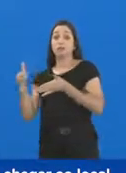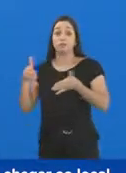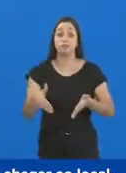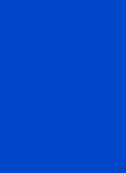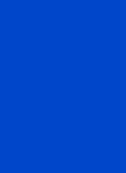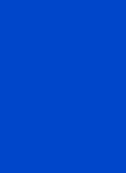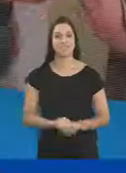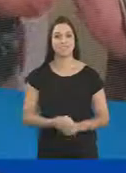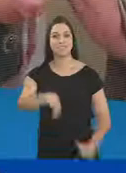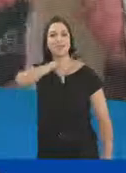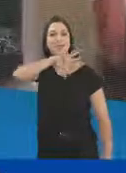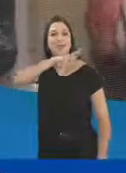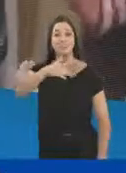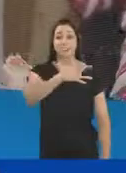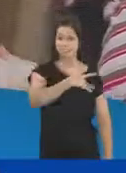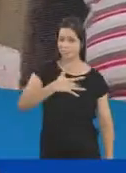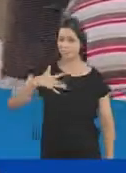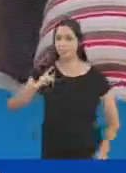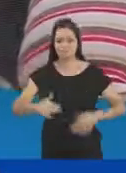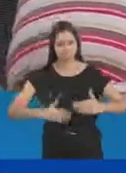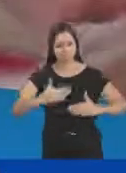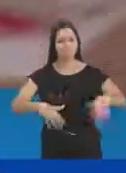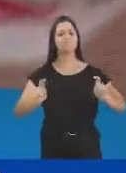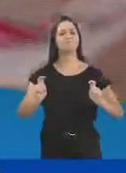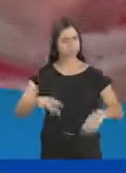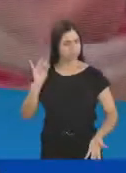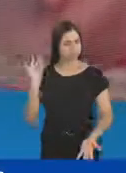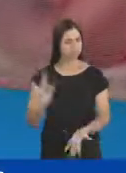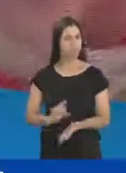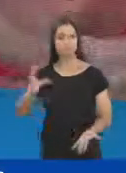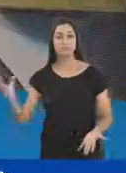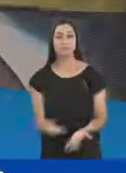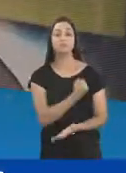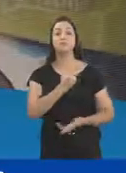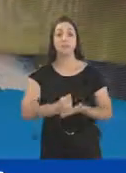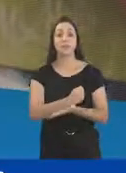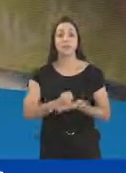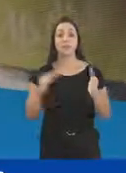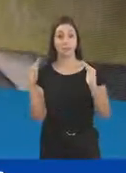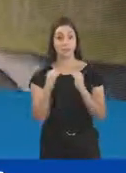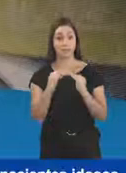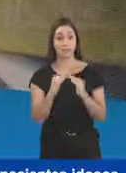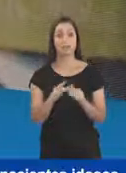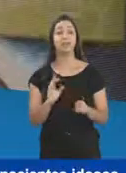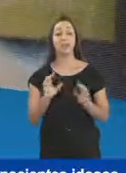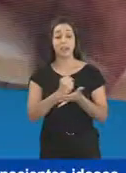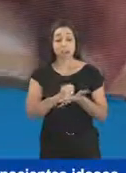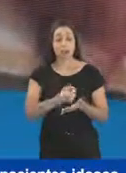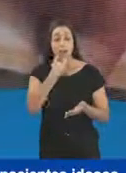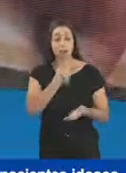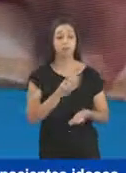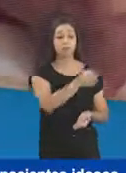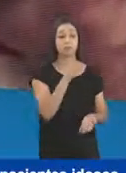chegar ao local. Com Odelmo, a saúde funciona de verdade. Ele recuperou o programa Remédio em Casa, voltando a